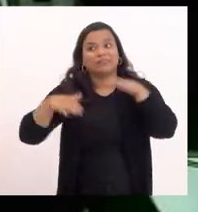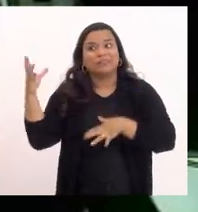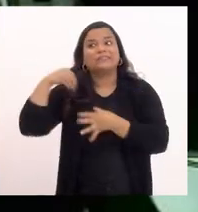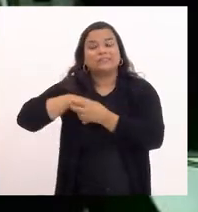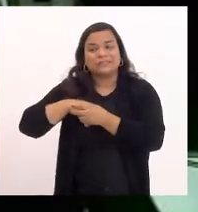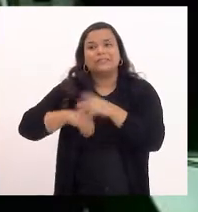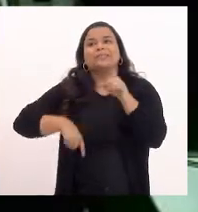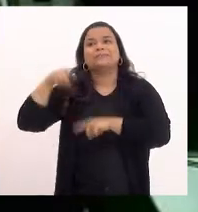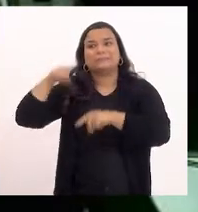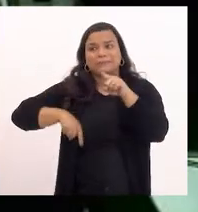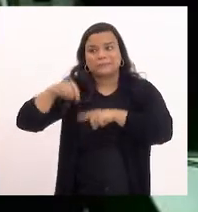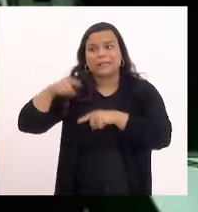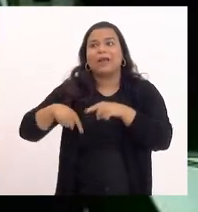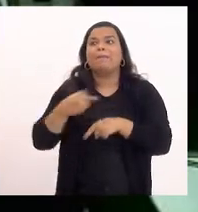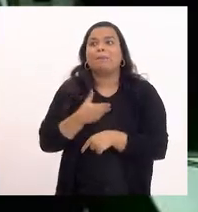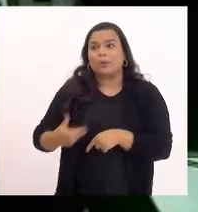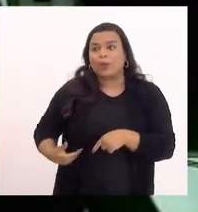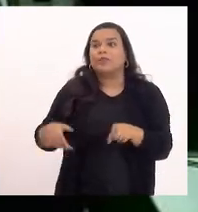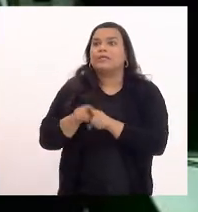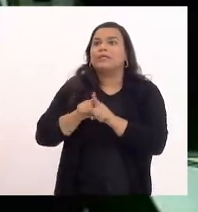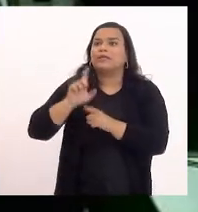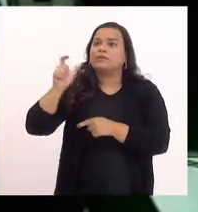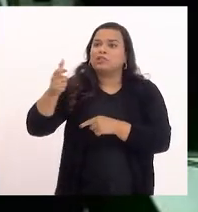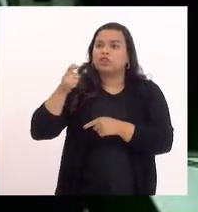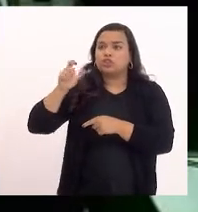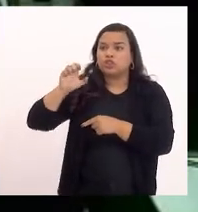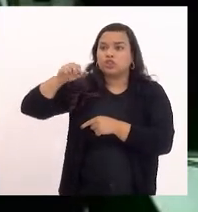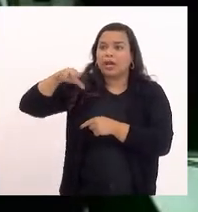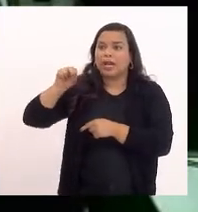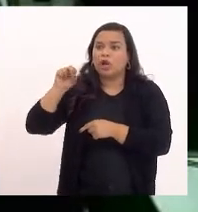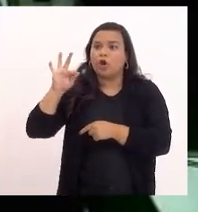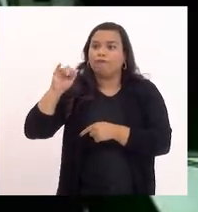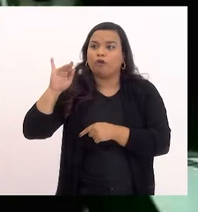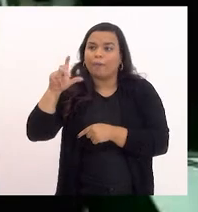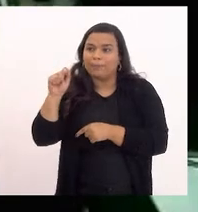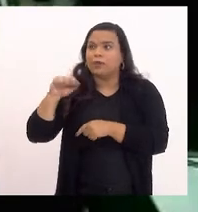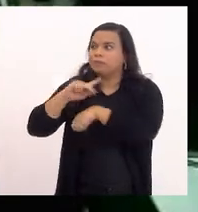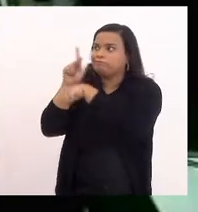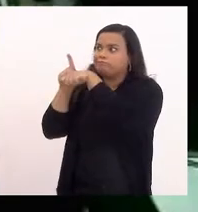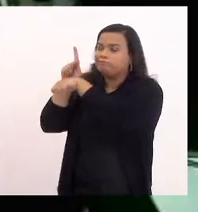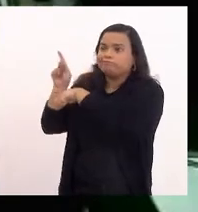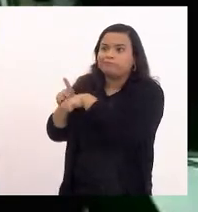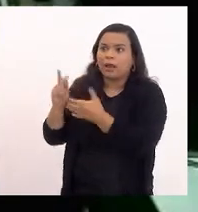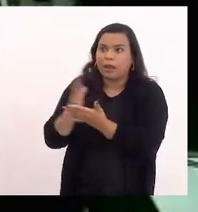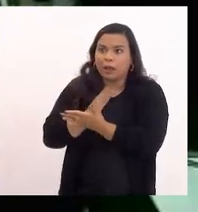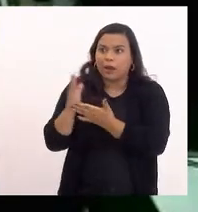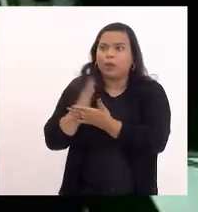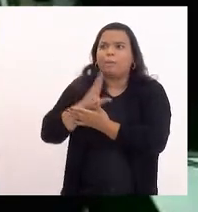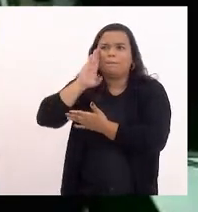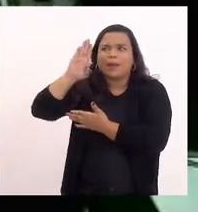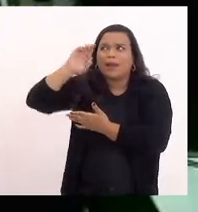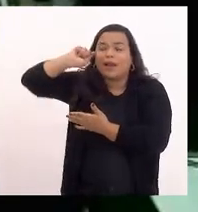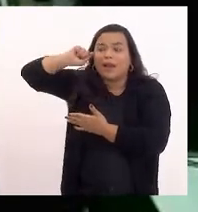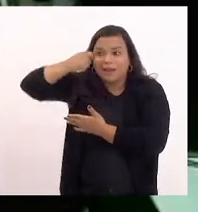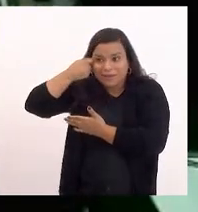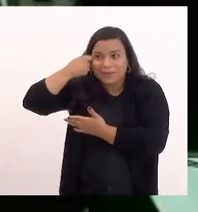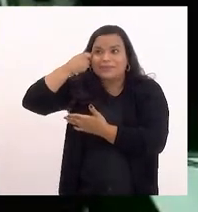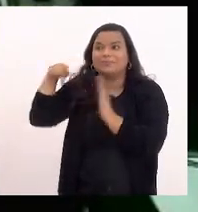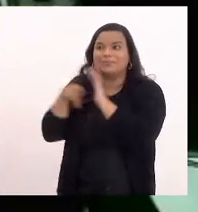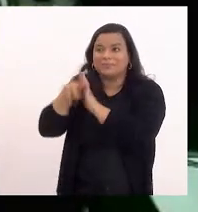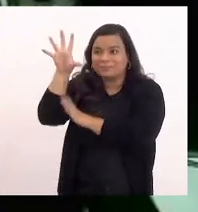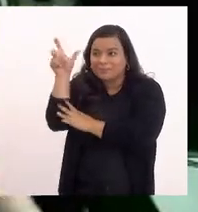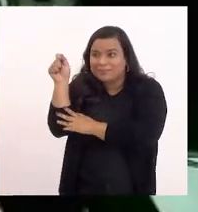xenofobia em especial por imigrantes negros e negras vindos de países de África nos